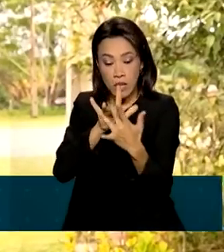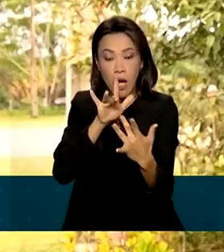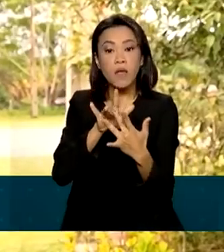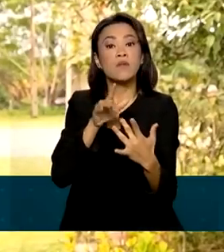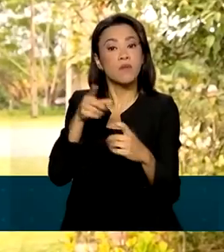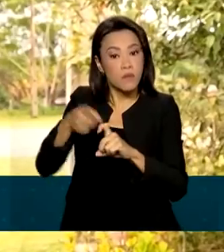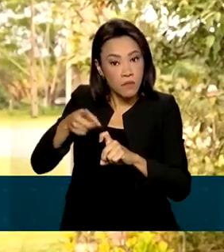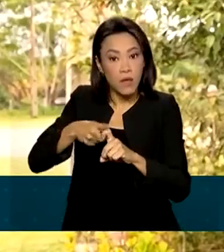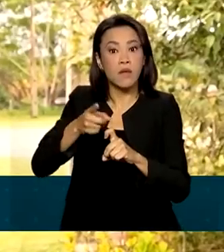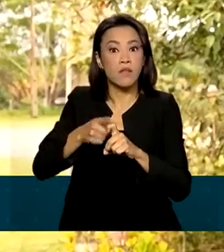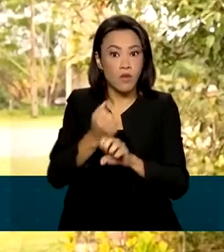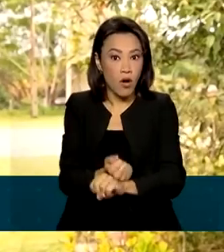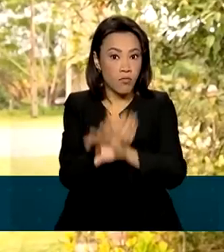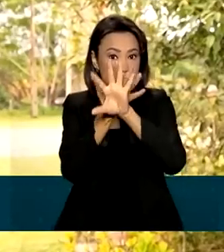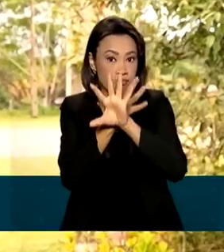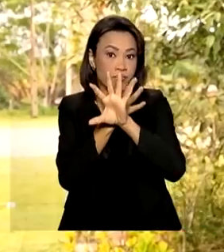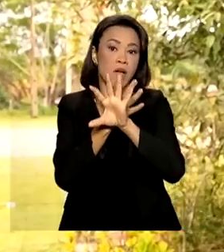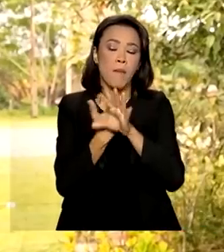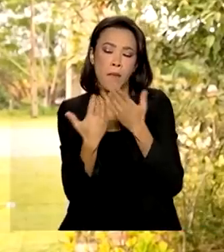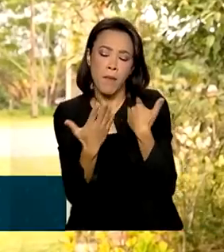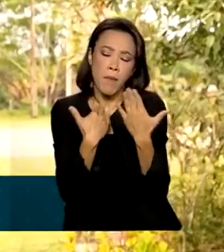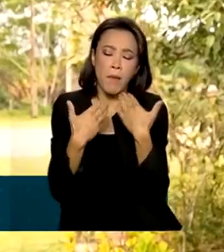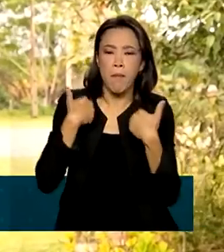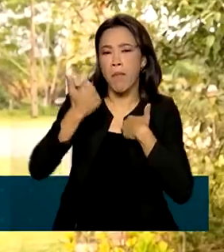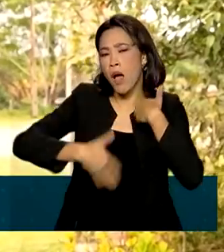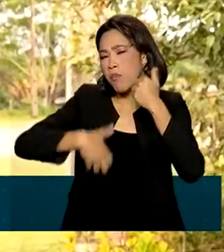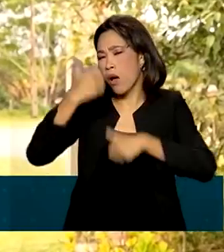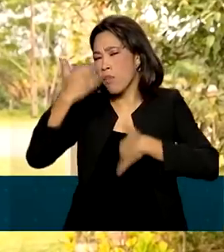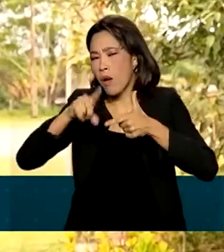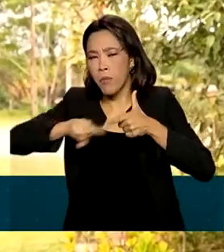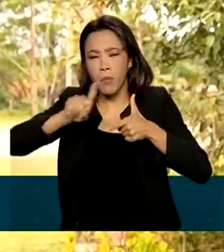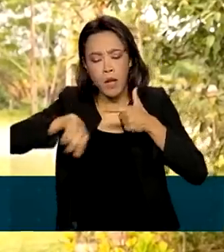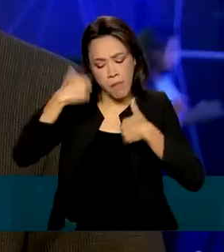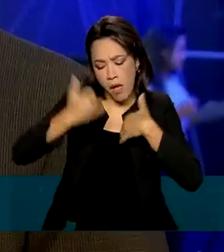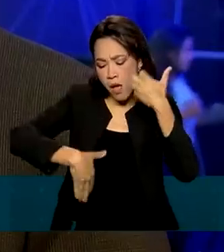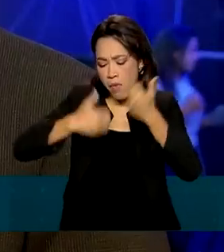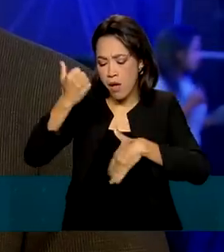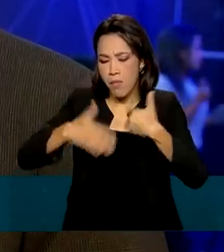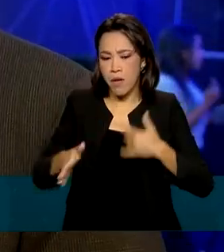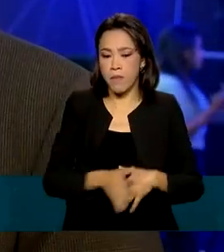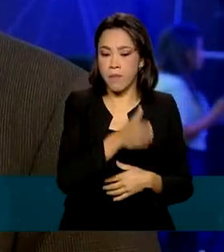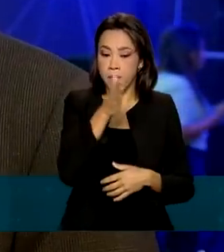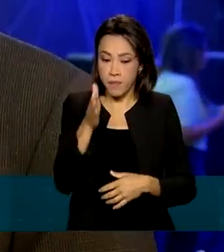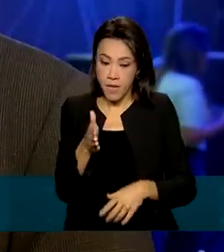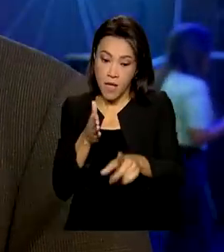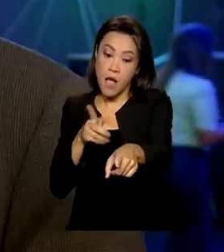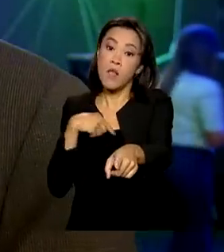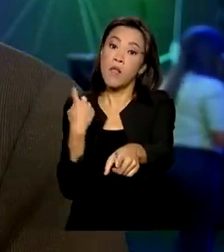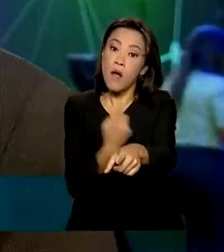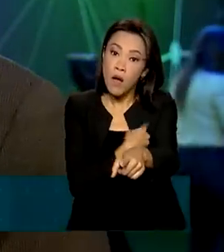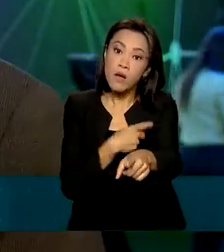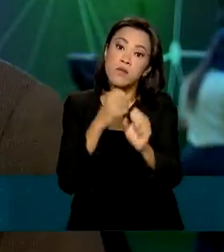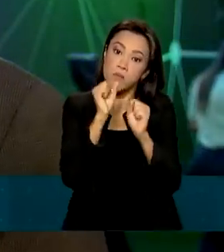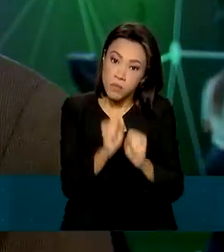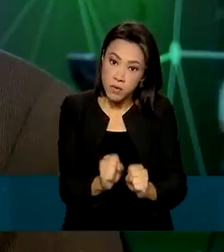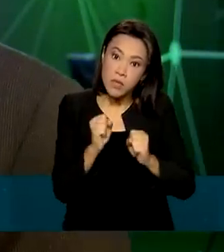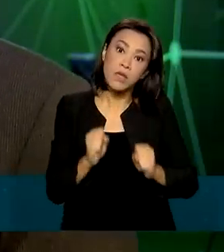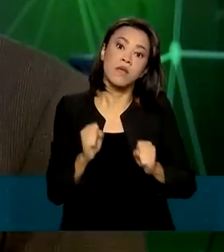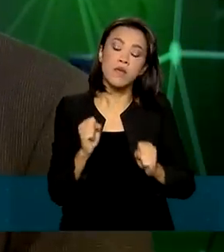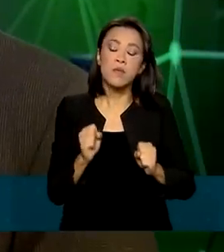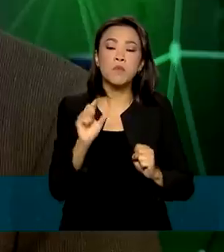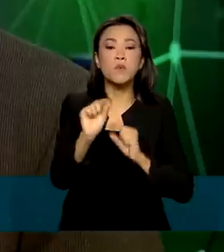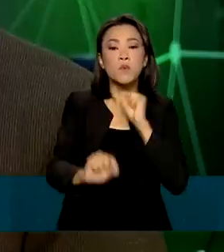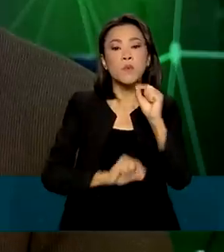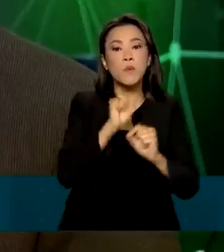e aí você fala, você conta seus problemas, você conta o que está acontecendo. Nós podemos ter uma perspectiva de